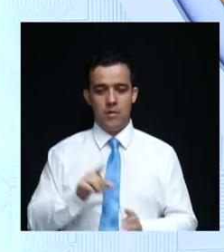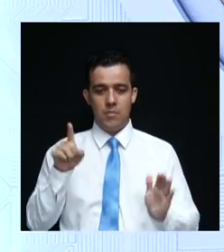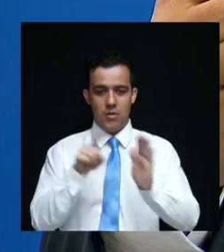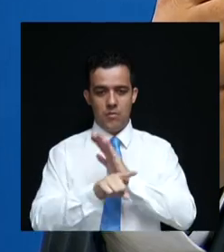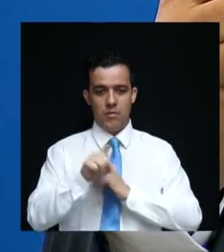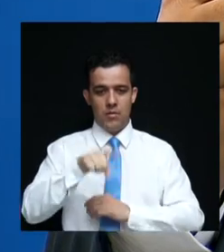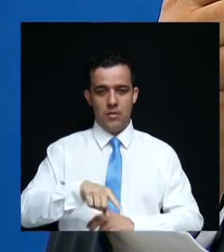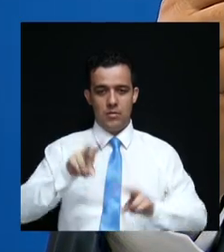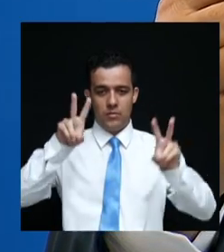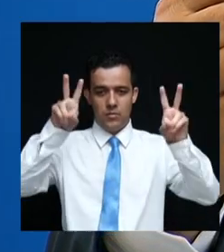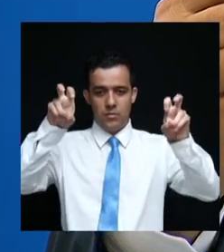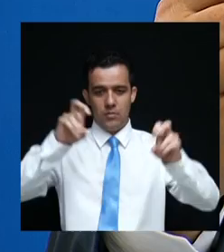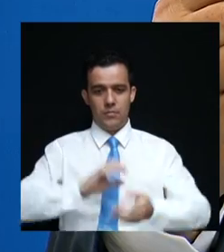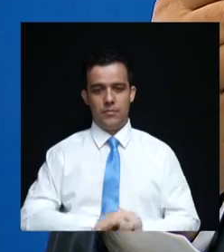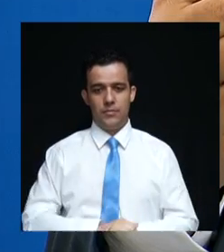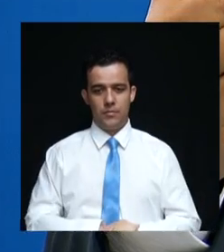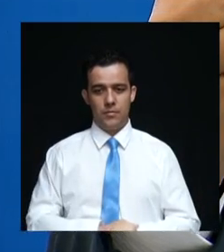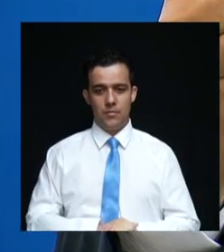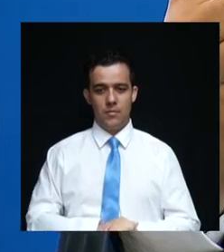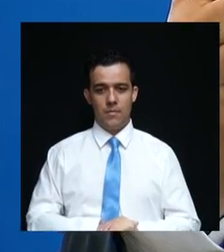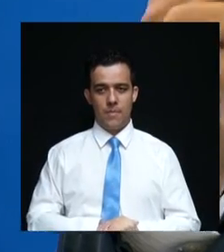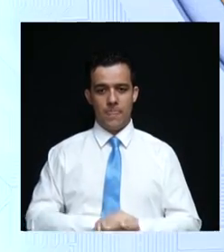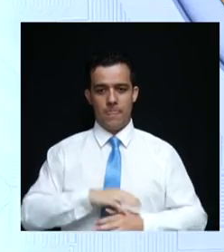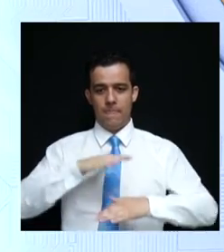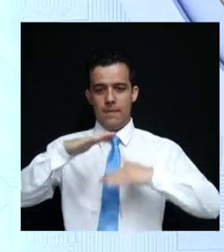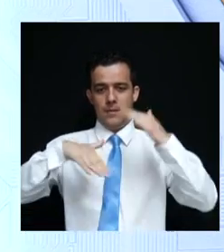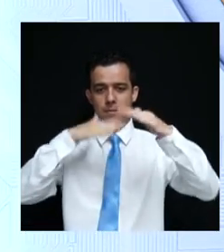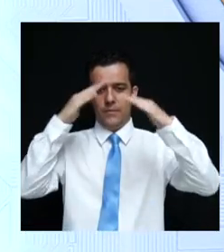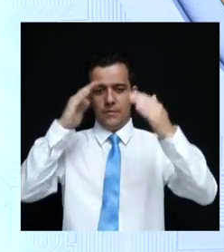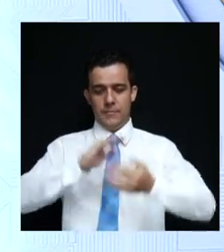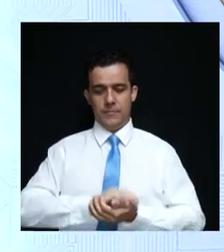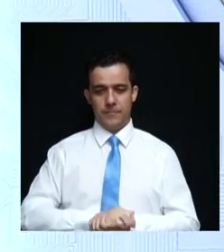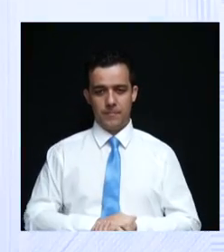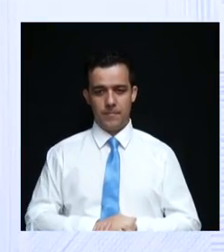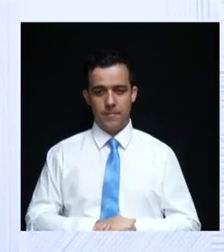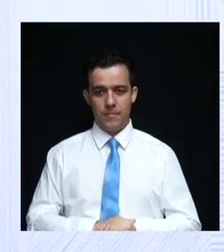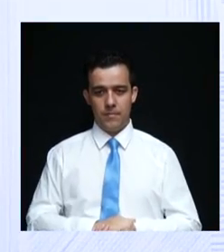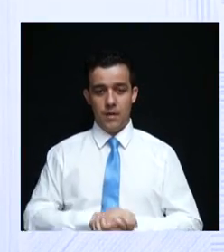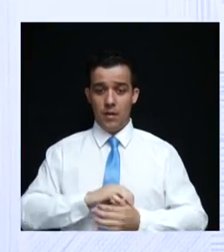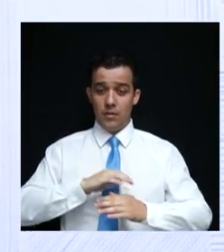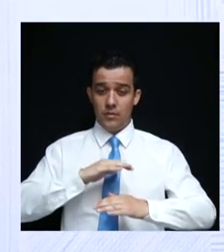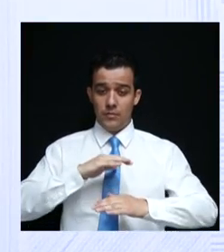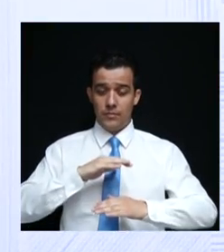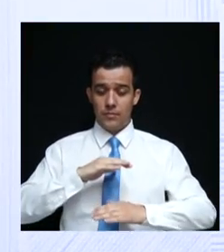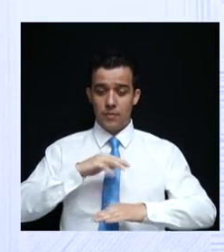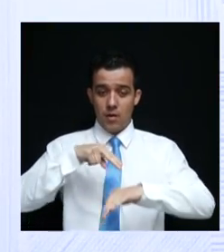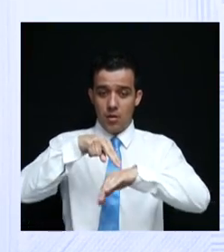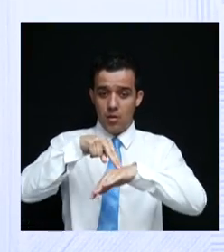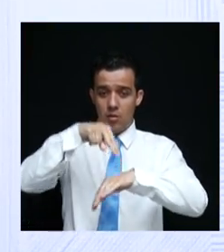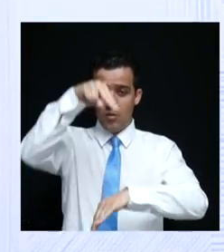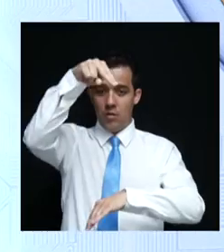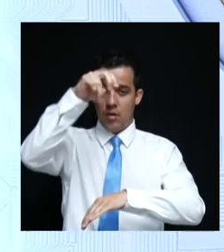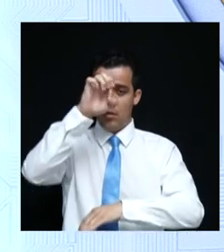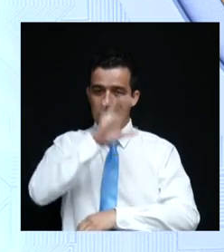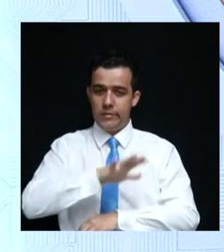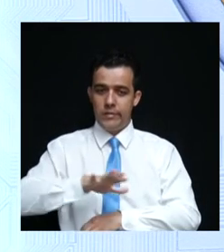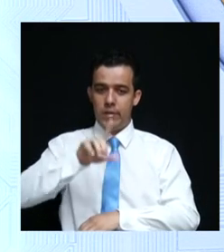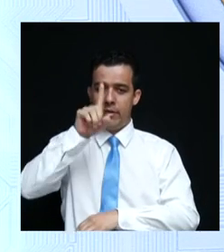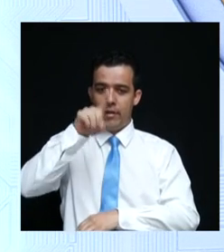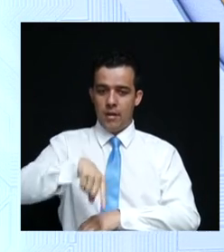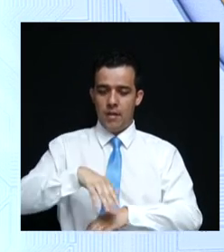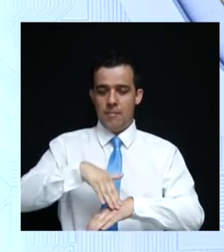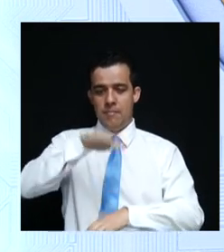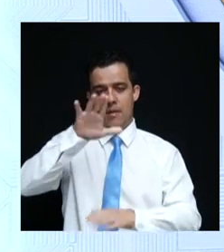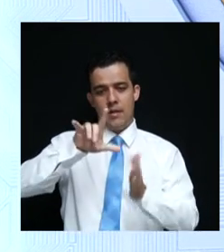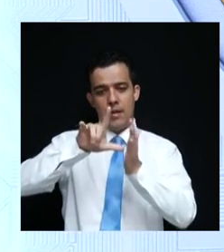desenvolvimento. O nordeste do estado é muito mais atrasado do que as